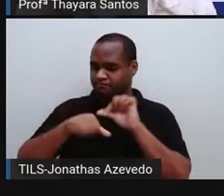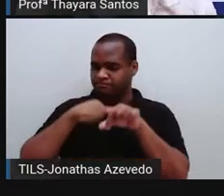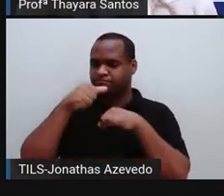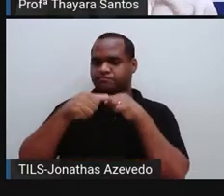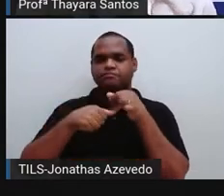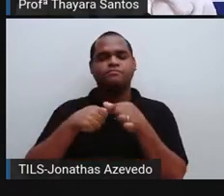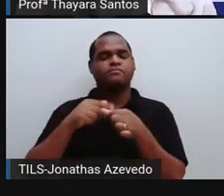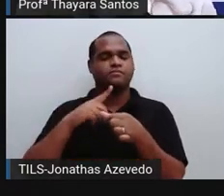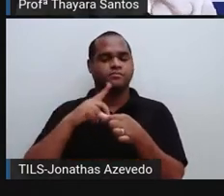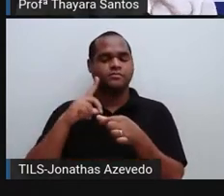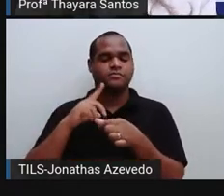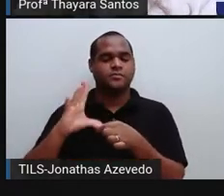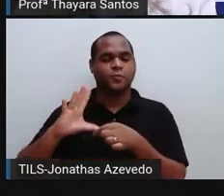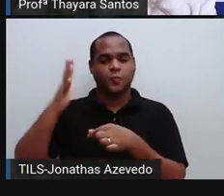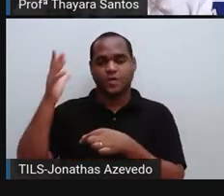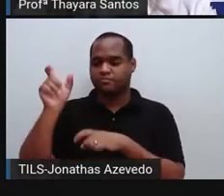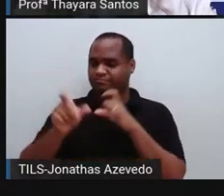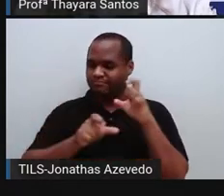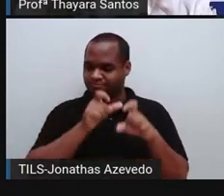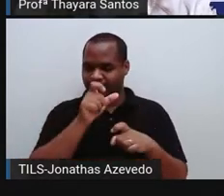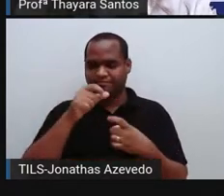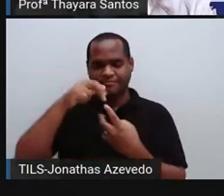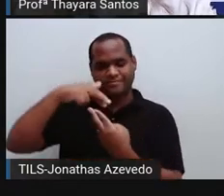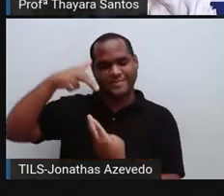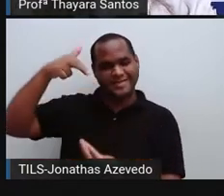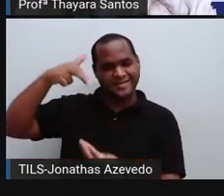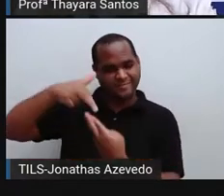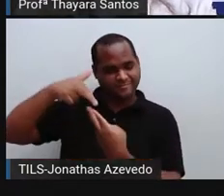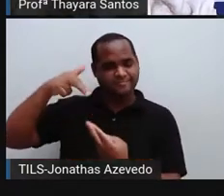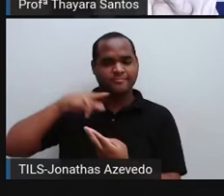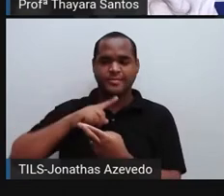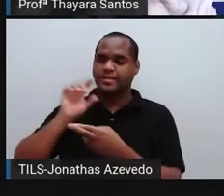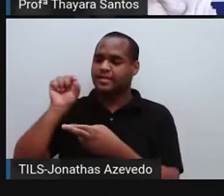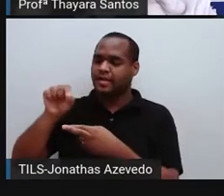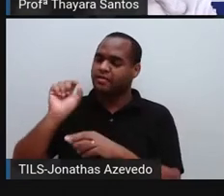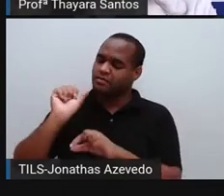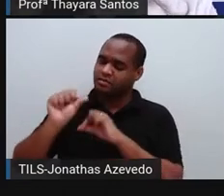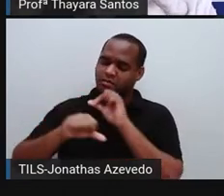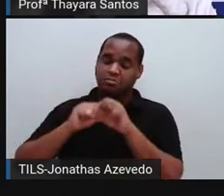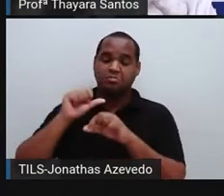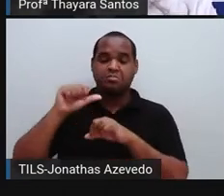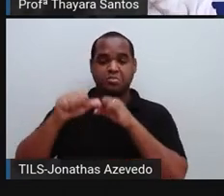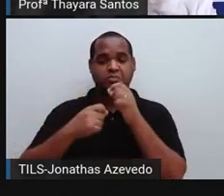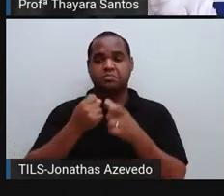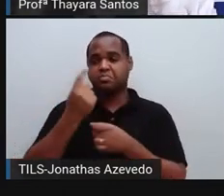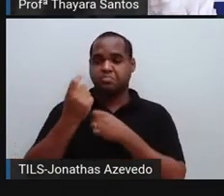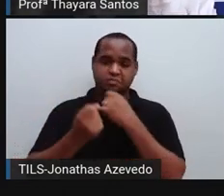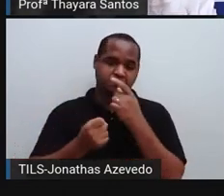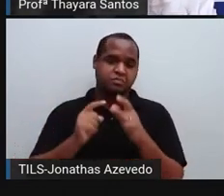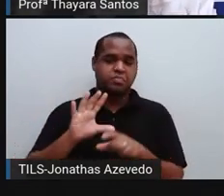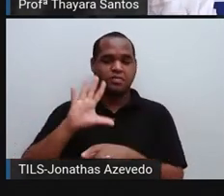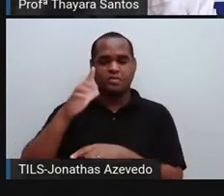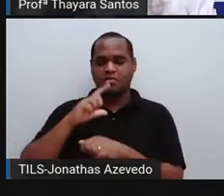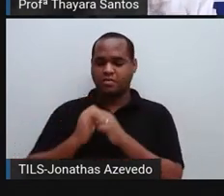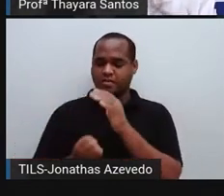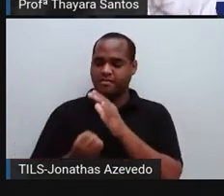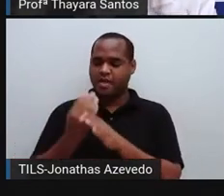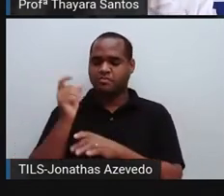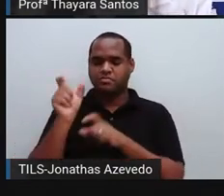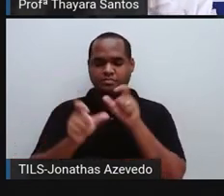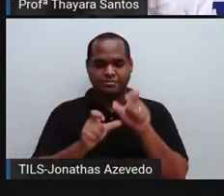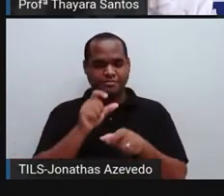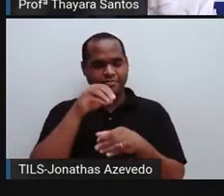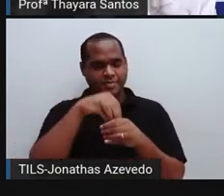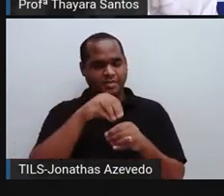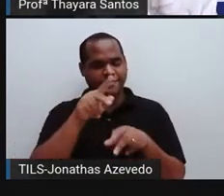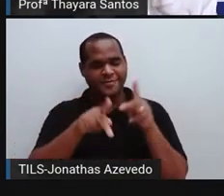ocorre nas espécies, no DNA das espécies, e essa mutação é aleatória. E com isso podem surgir novas características dentro